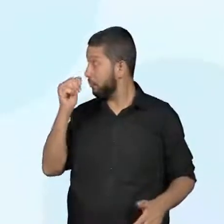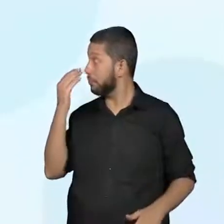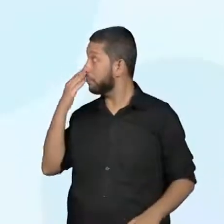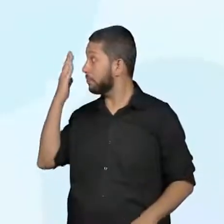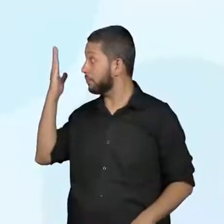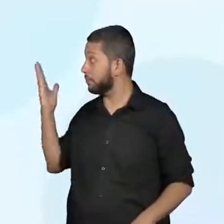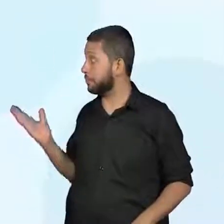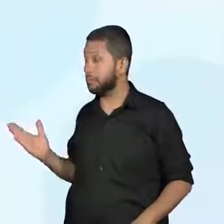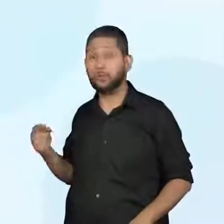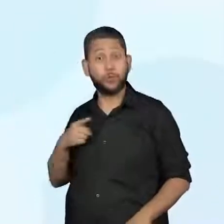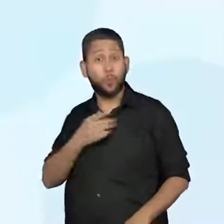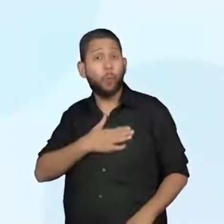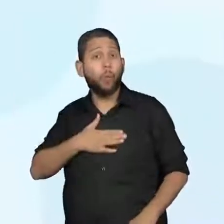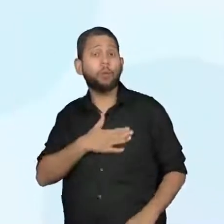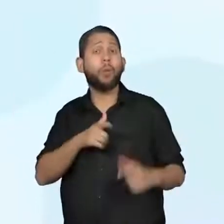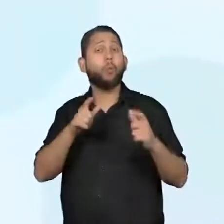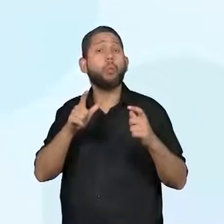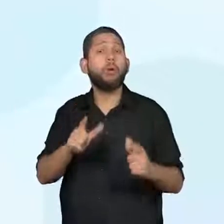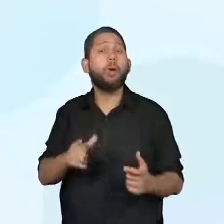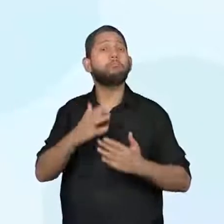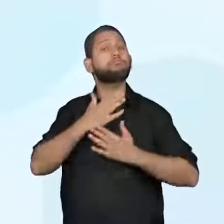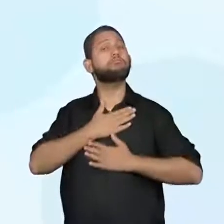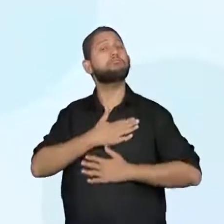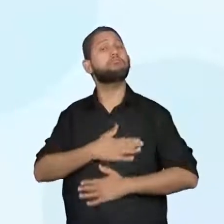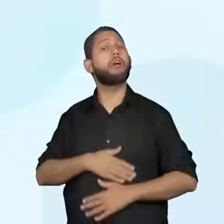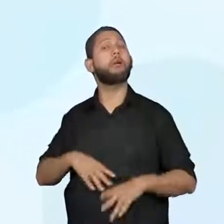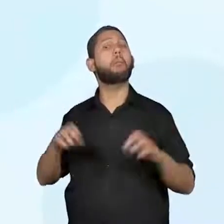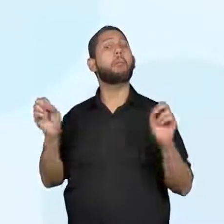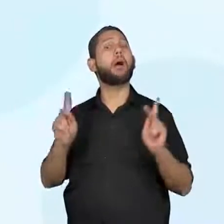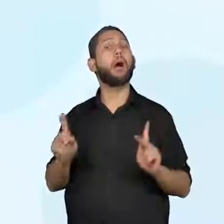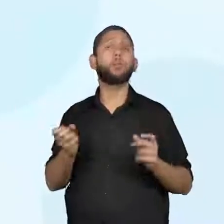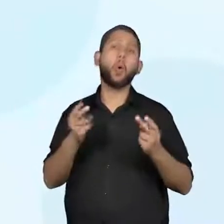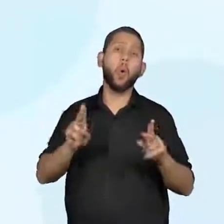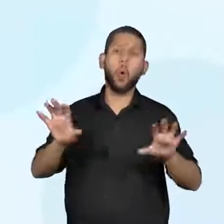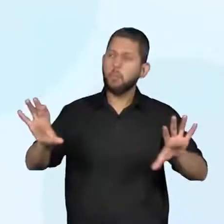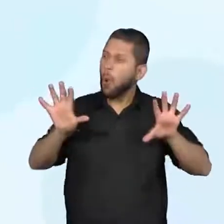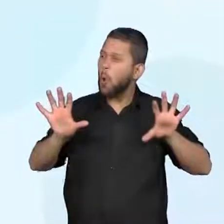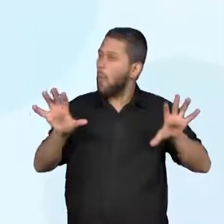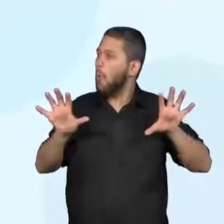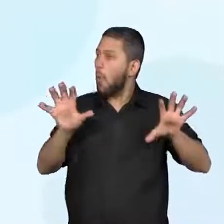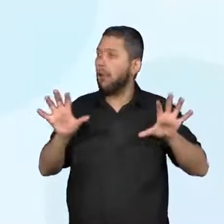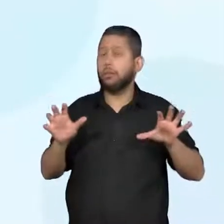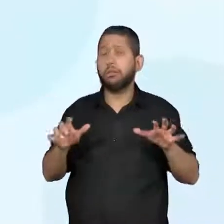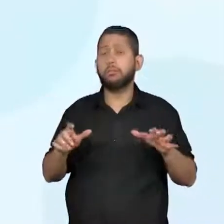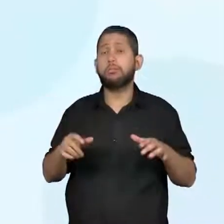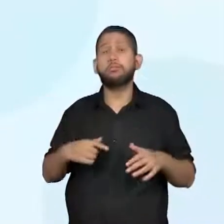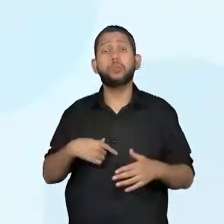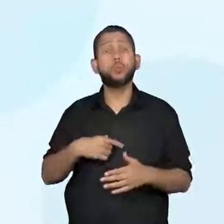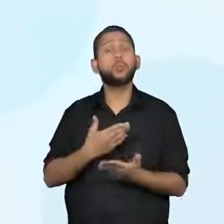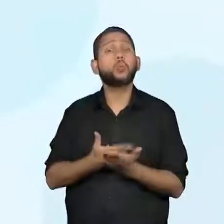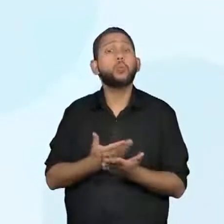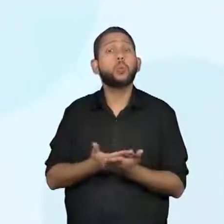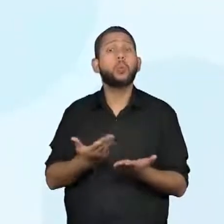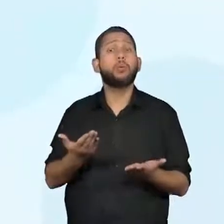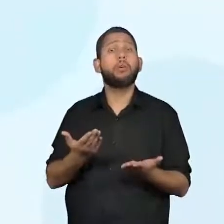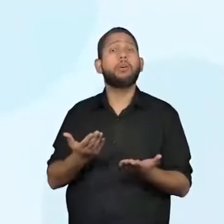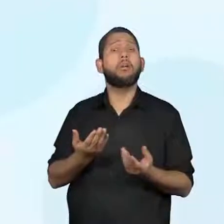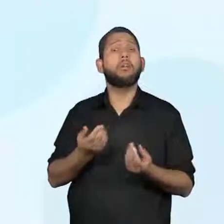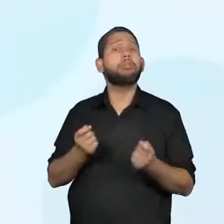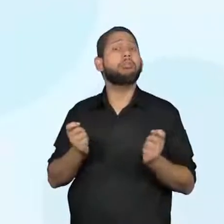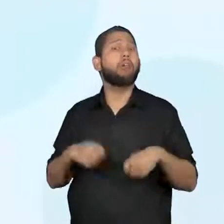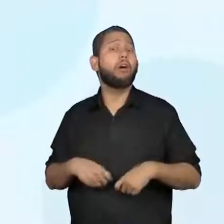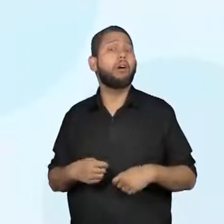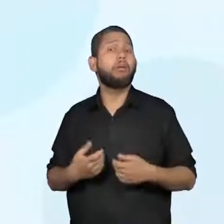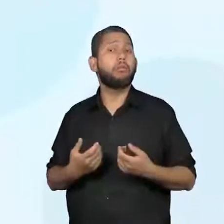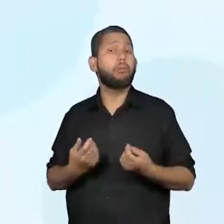que vocês vão numa grande roda de conversa aí na sala de aula, discutir um pouquinho a respeito. Mas a primeira delas,